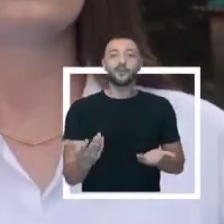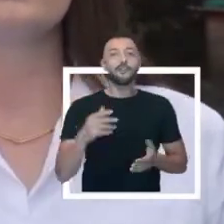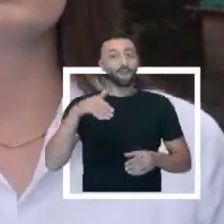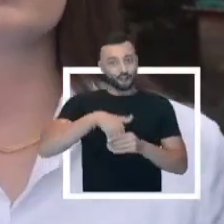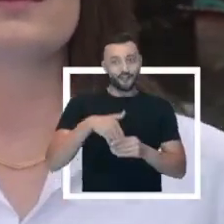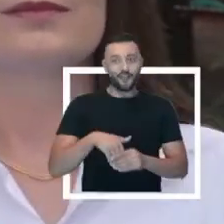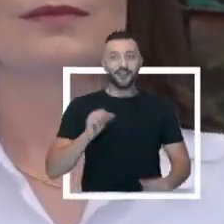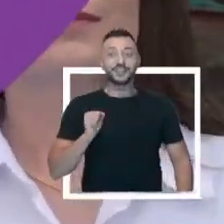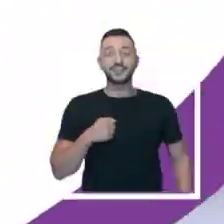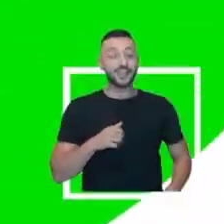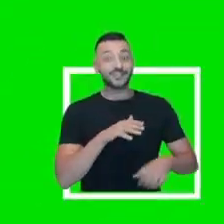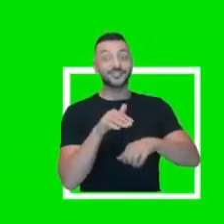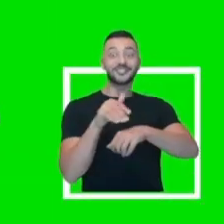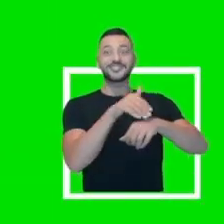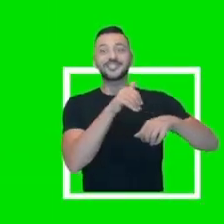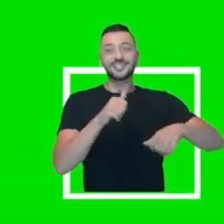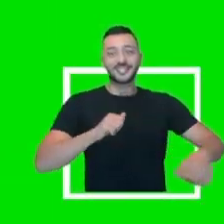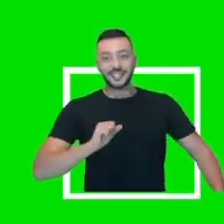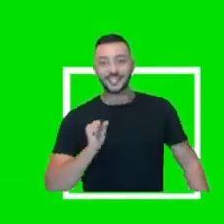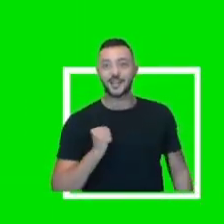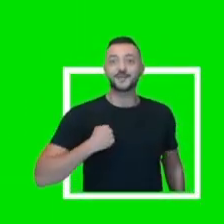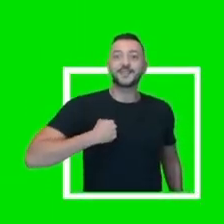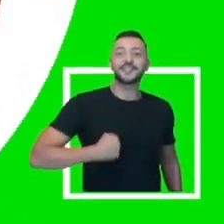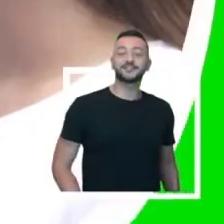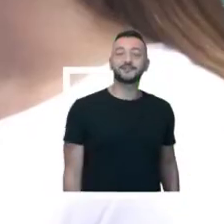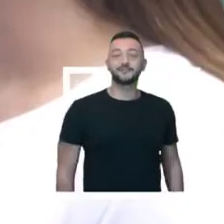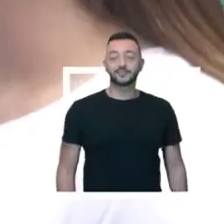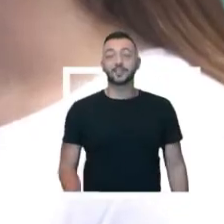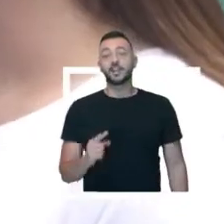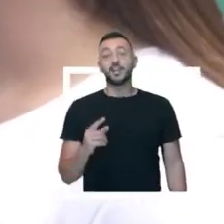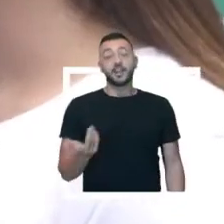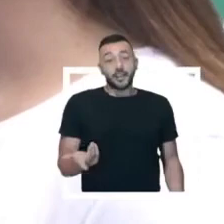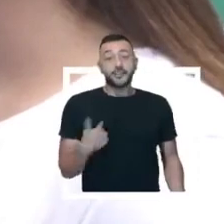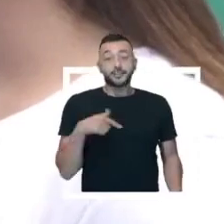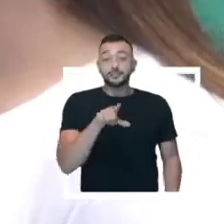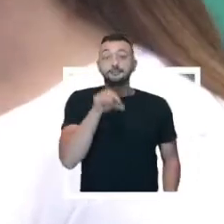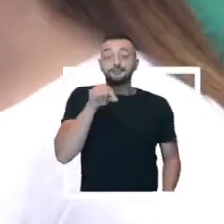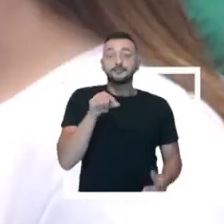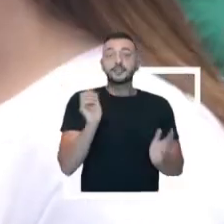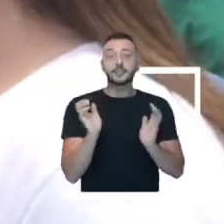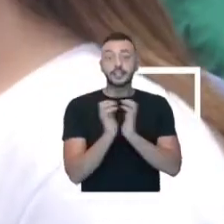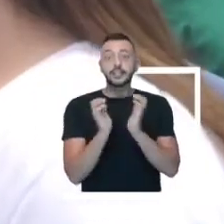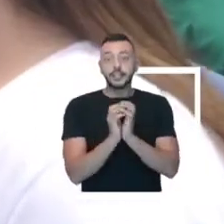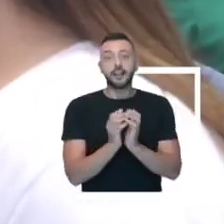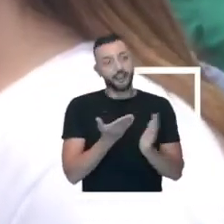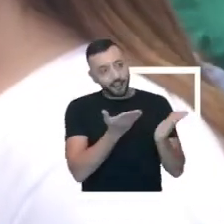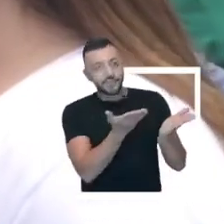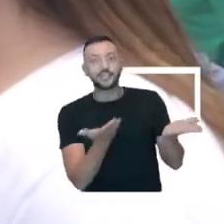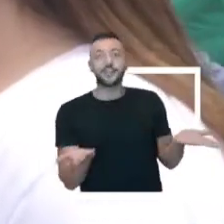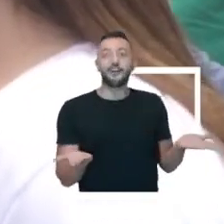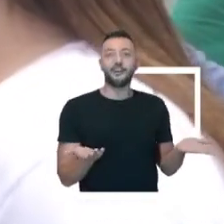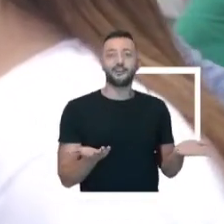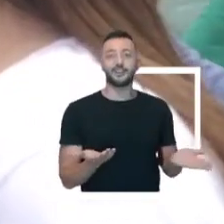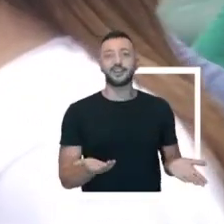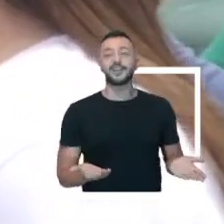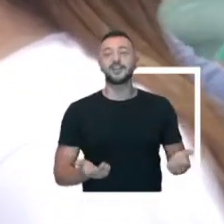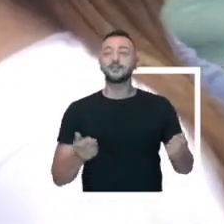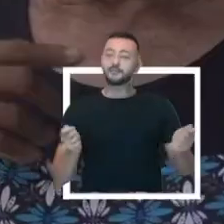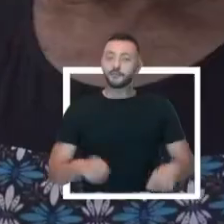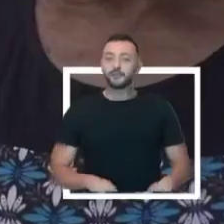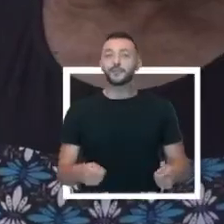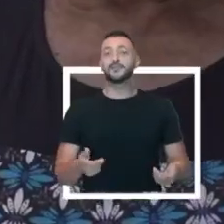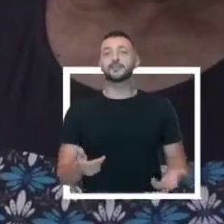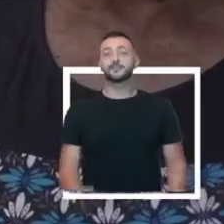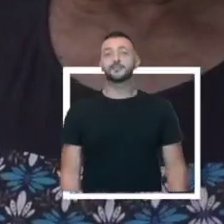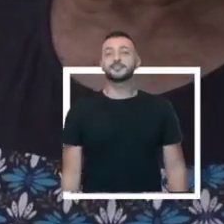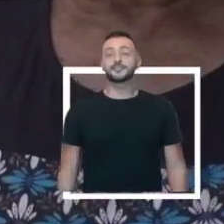eu Vota na delegada Chama a delegada A única opção que a gente tem hoje No Recife É a senhora Não tem opção Deu caminho